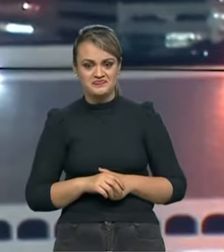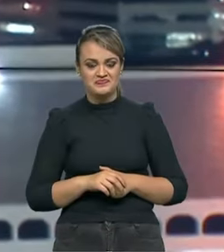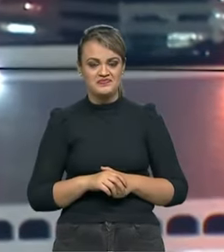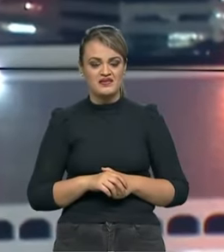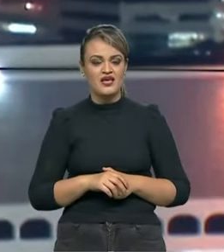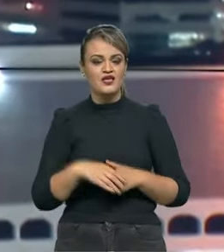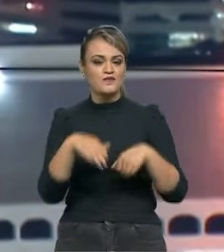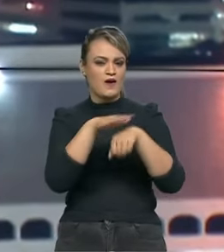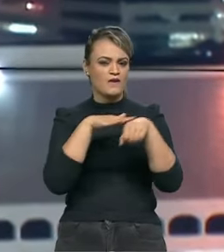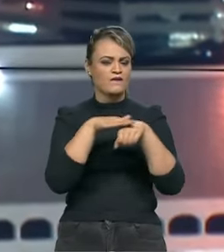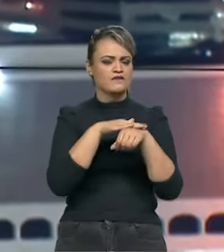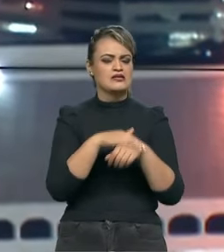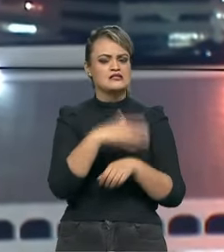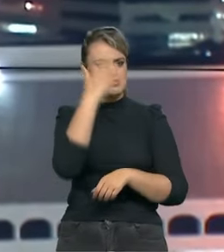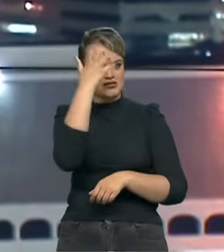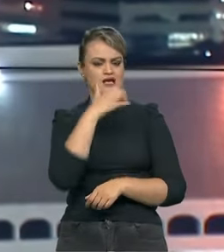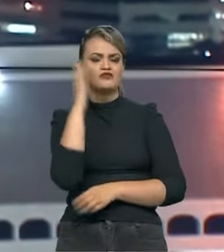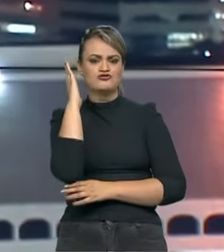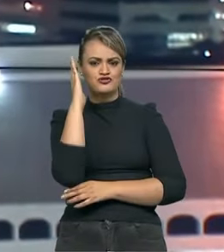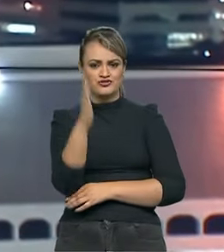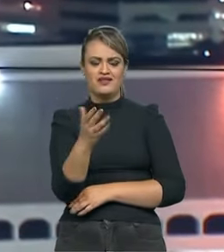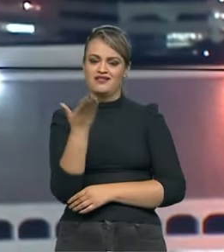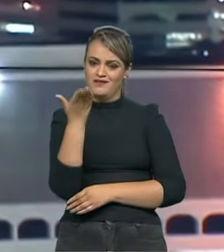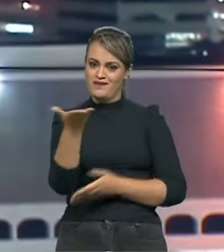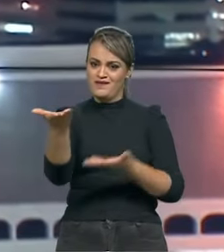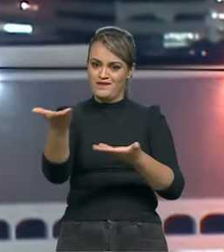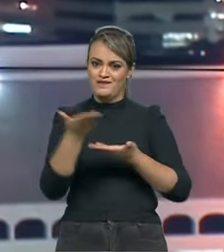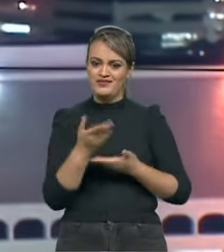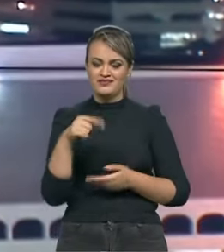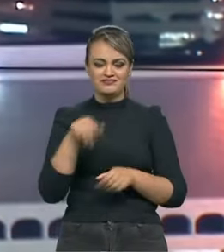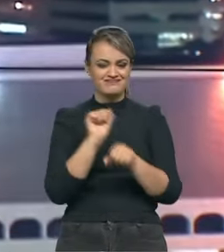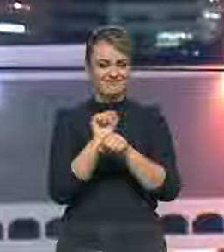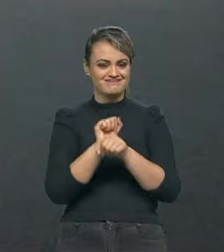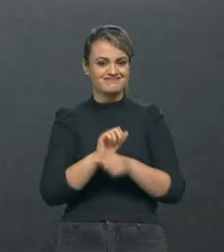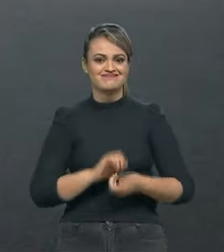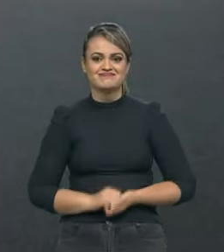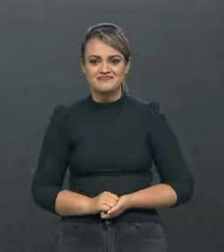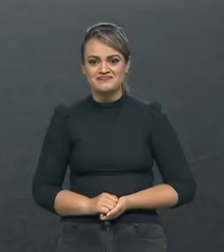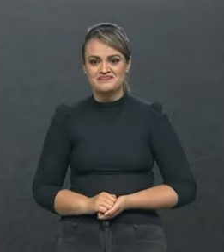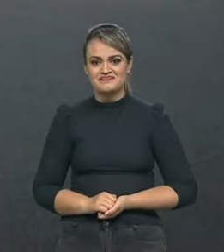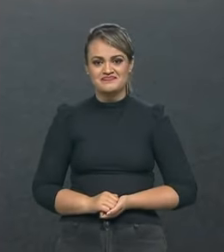e uma conversa franca e direta com o nosso convidado. Fique com a gente.